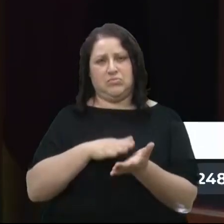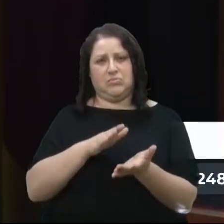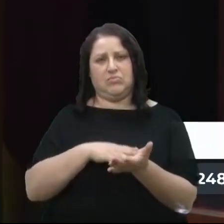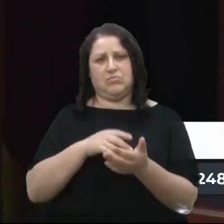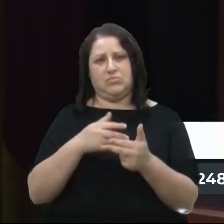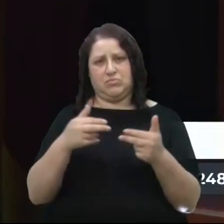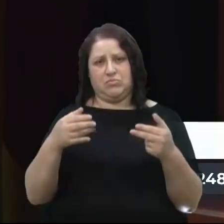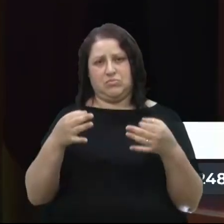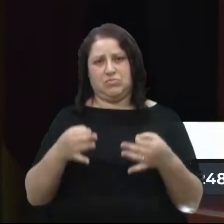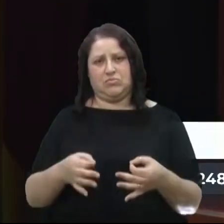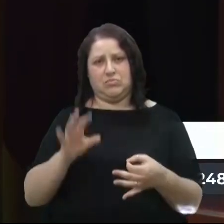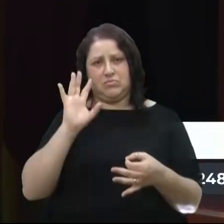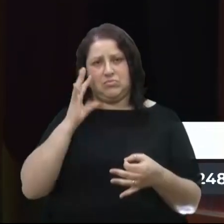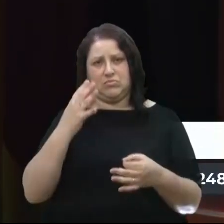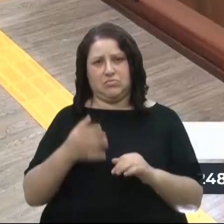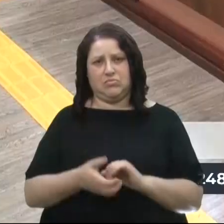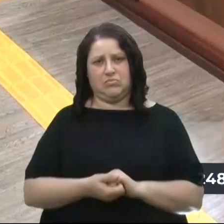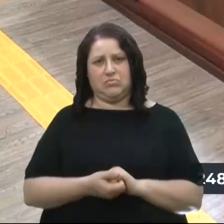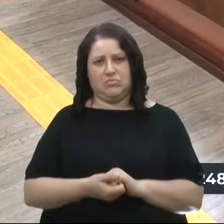sejam tomadas. Era isso, presidenta. Muito obrigado.